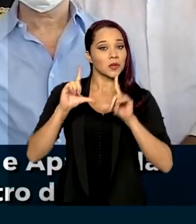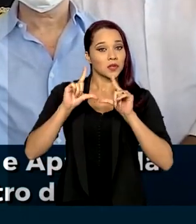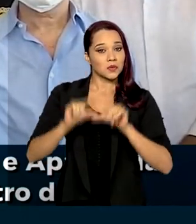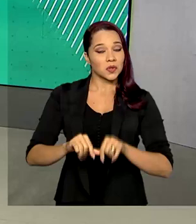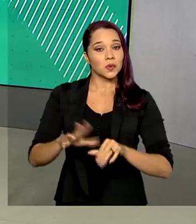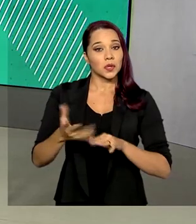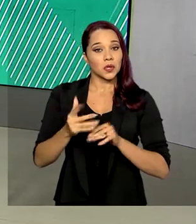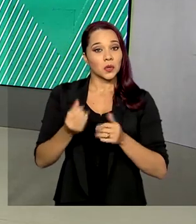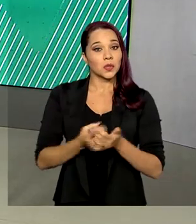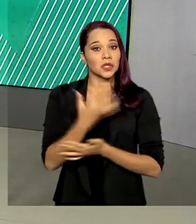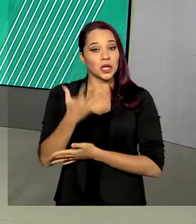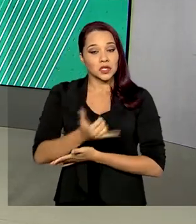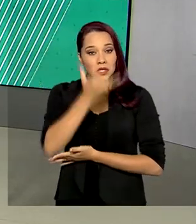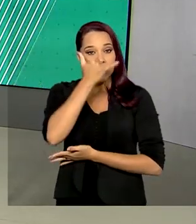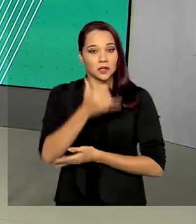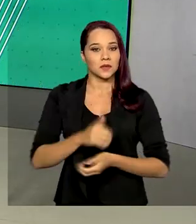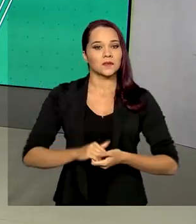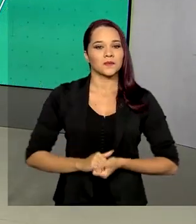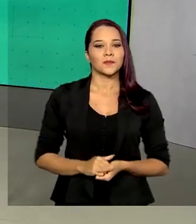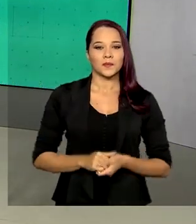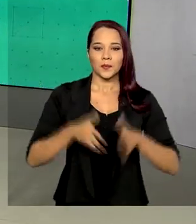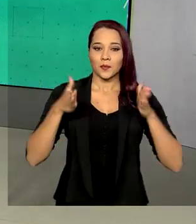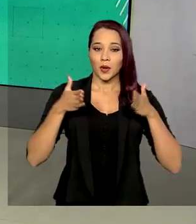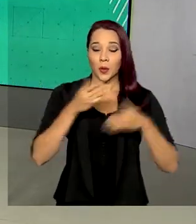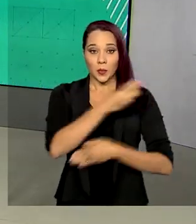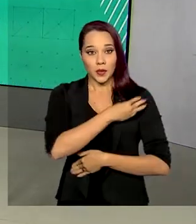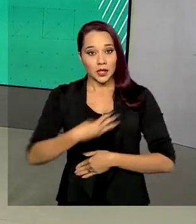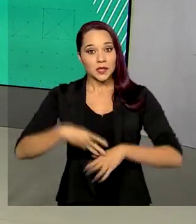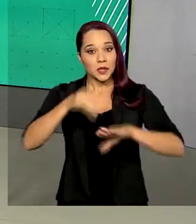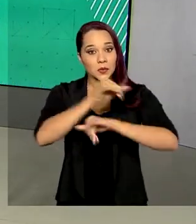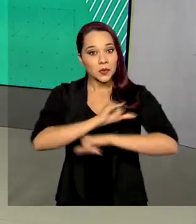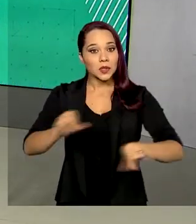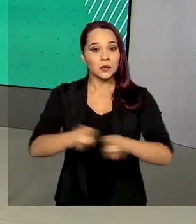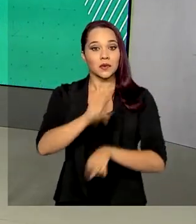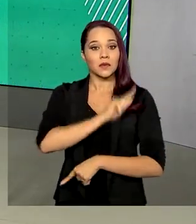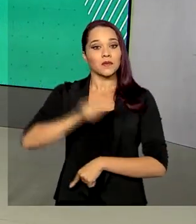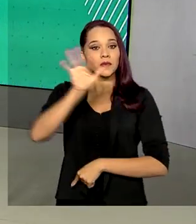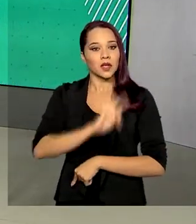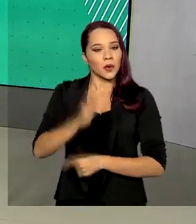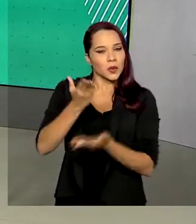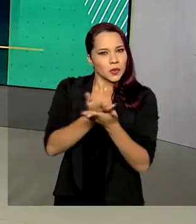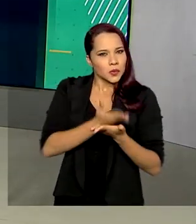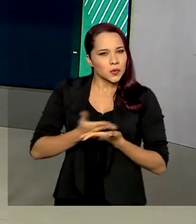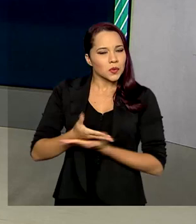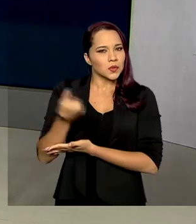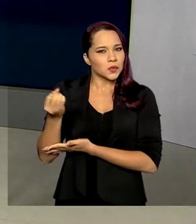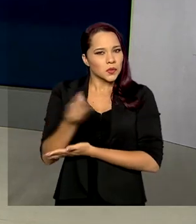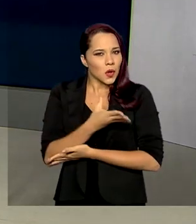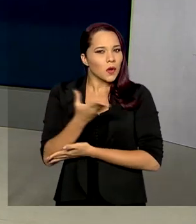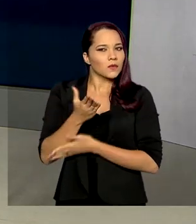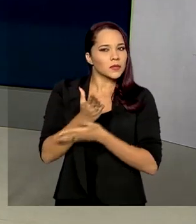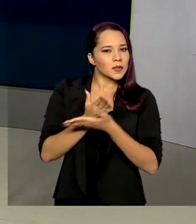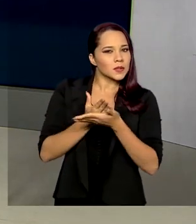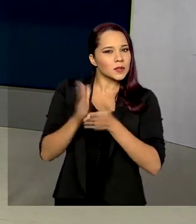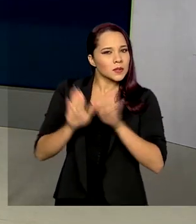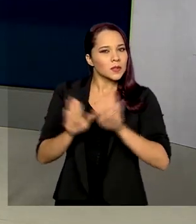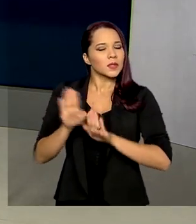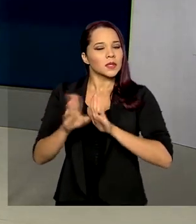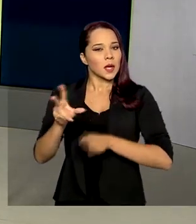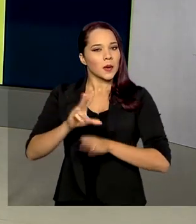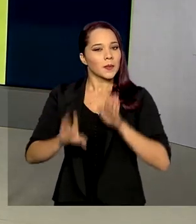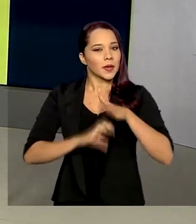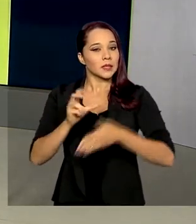número de acidentes. O ministro anunciou ainda que o governo federal estuda novas concessões à iniciativa privada